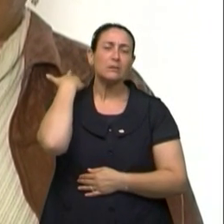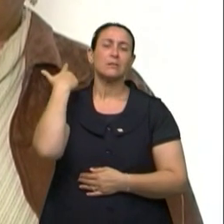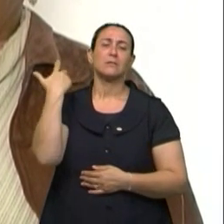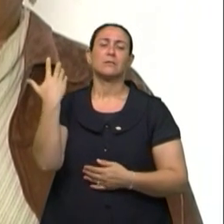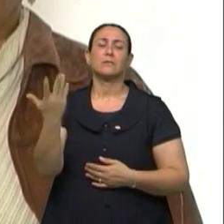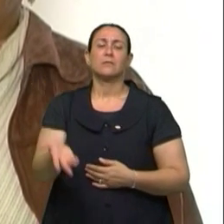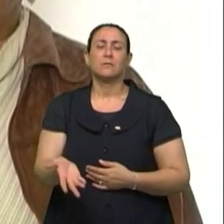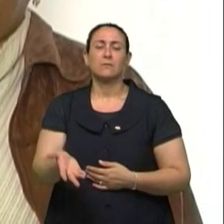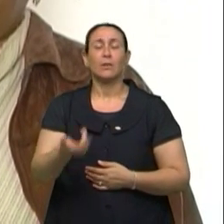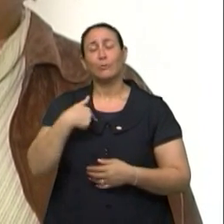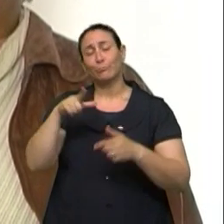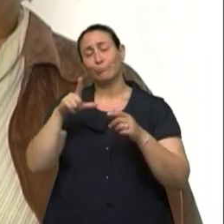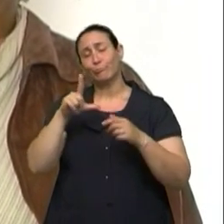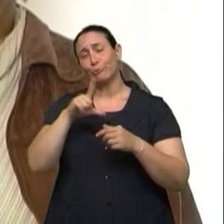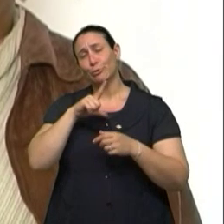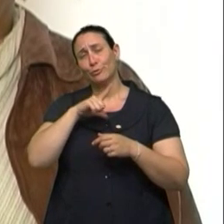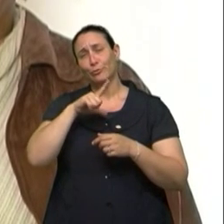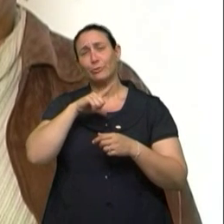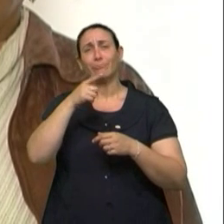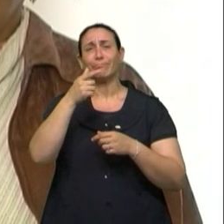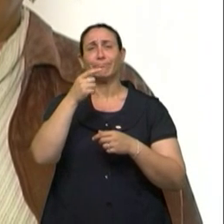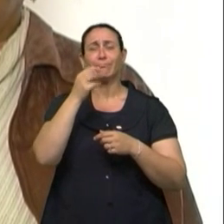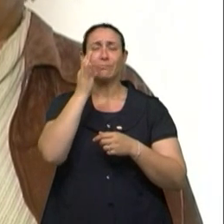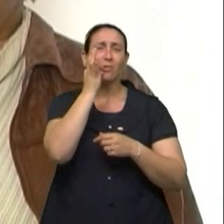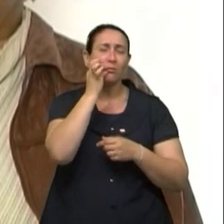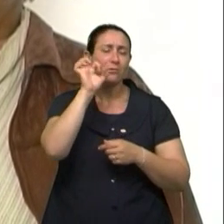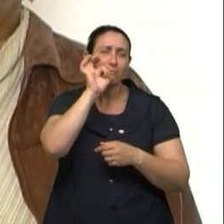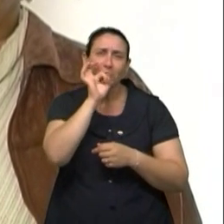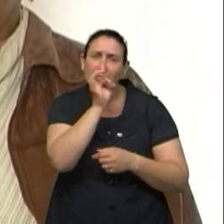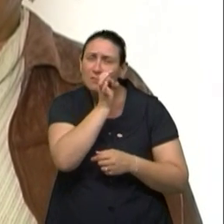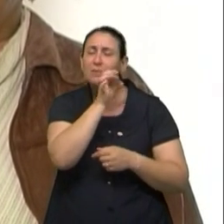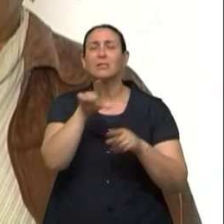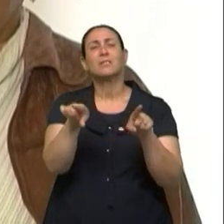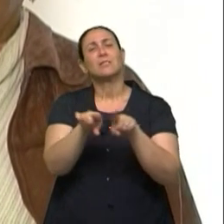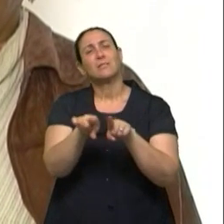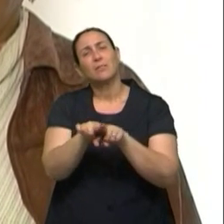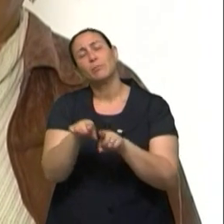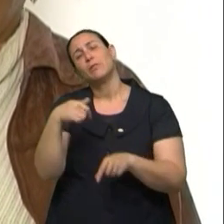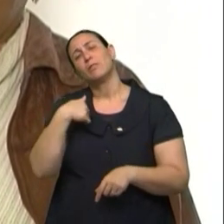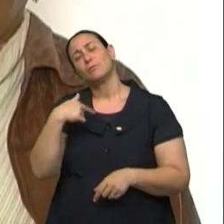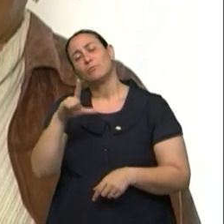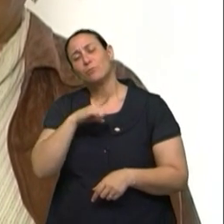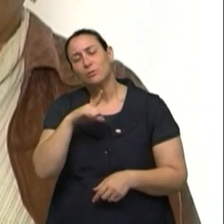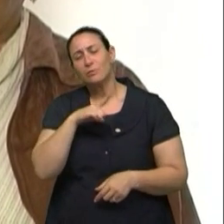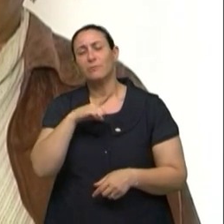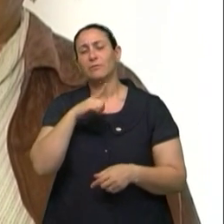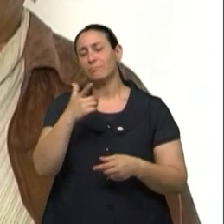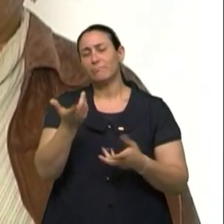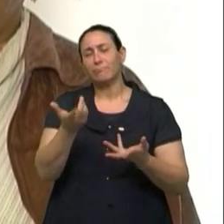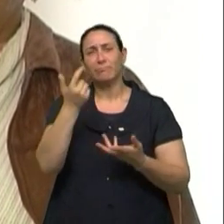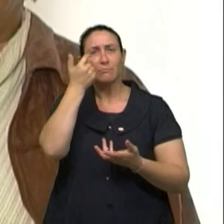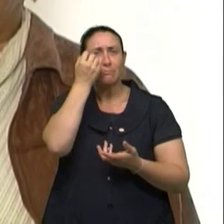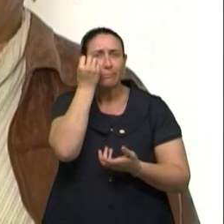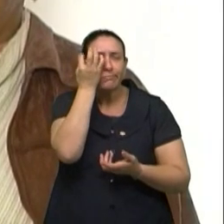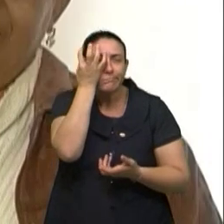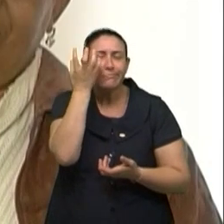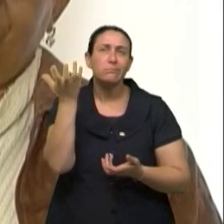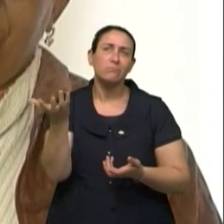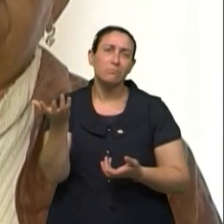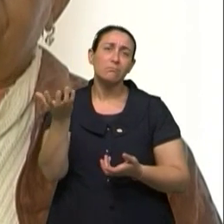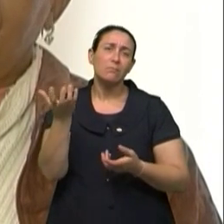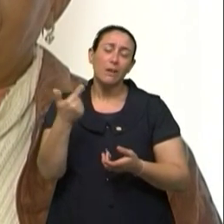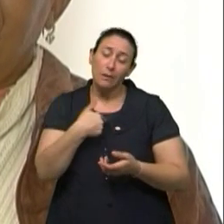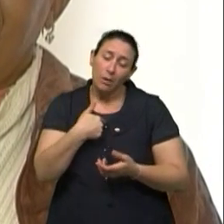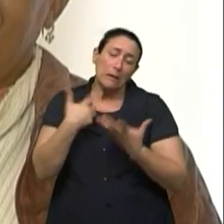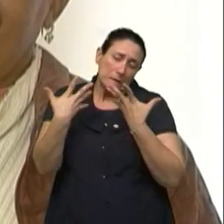eu tive herpes, tive cogitivite. Eu aceitei bem o tratamento. E por que eu aceitei bem o tratamento? Porque eu quero viver.